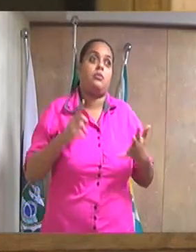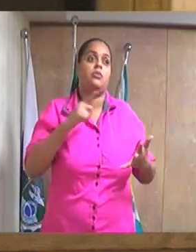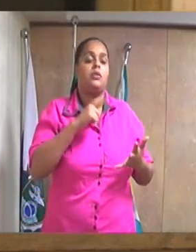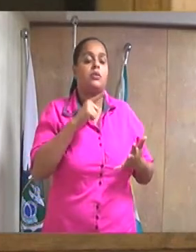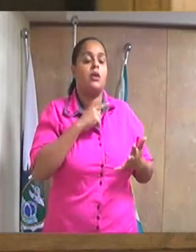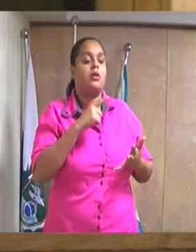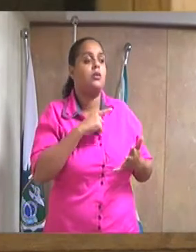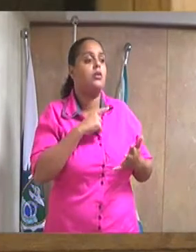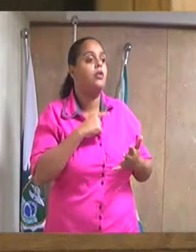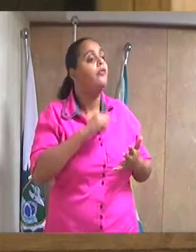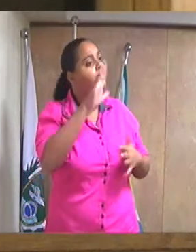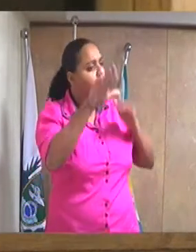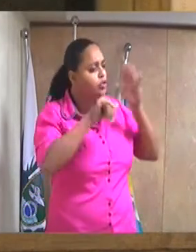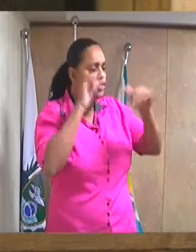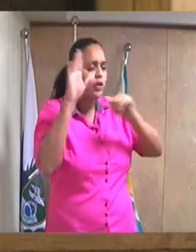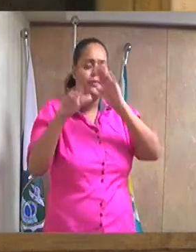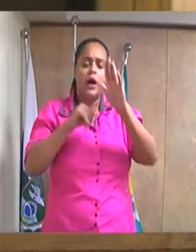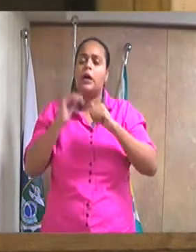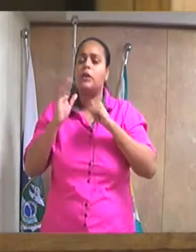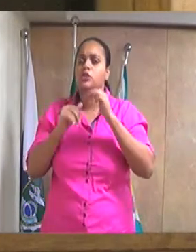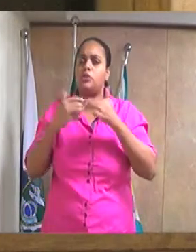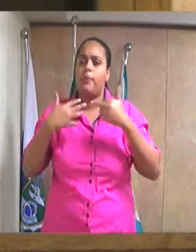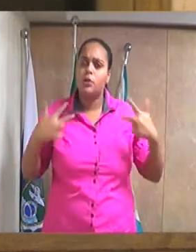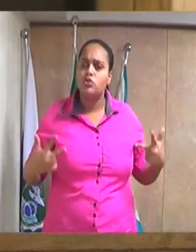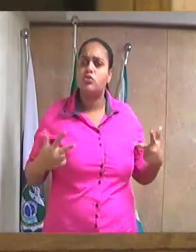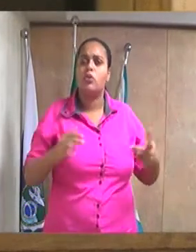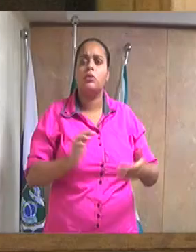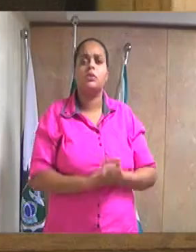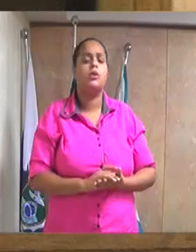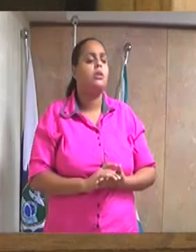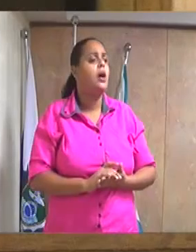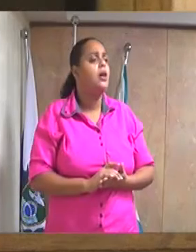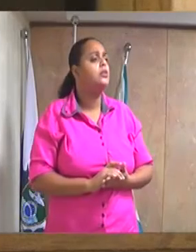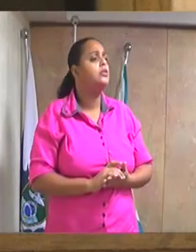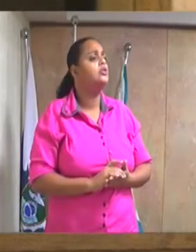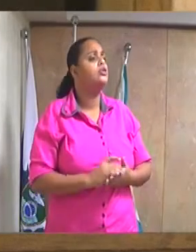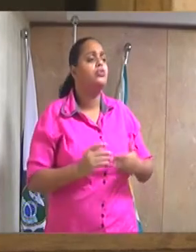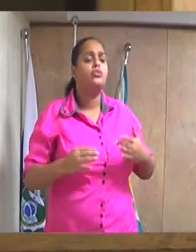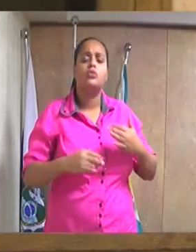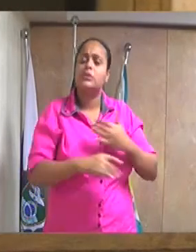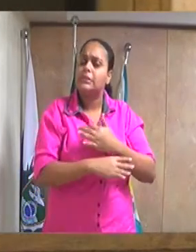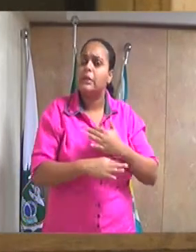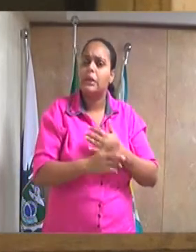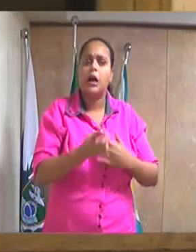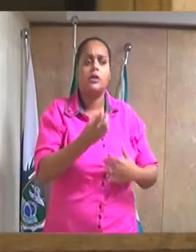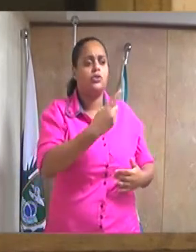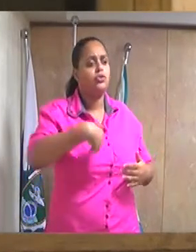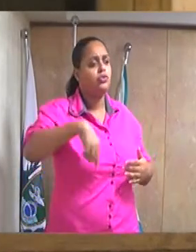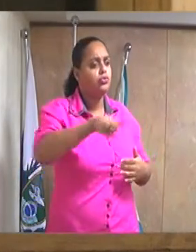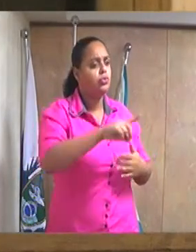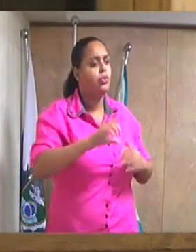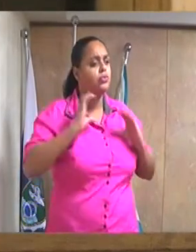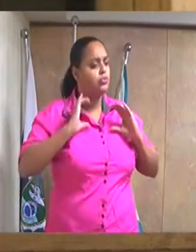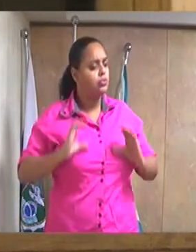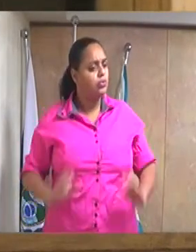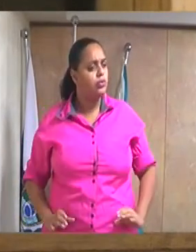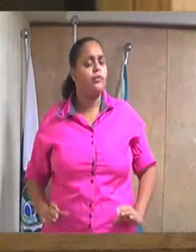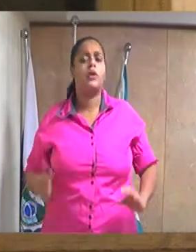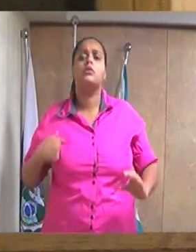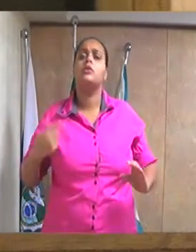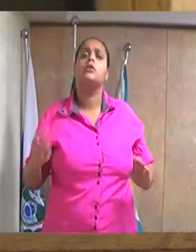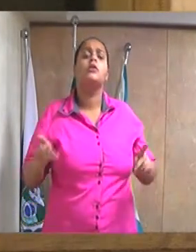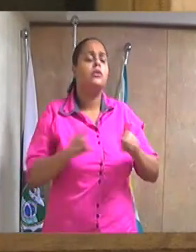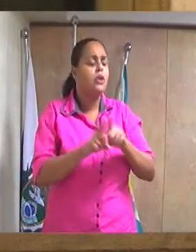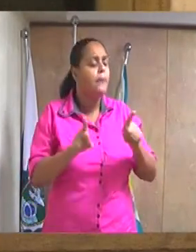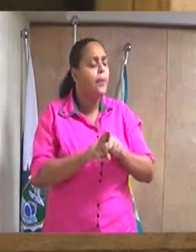Então nós vamos chamar aqui vários segmentos da nossa sociedade, membros da prefeitura, funcionários, para